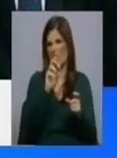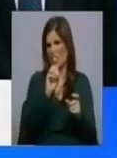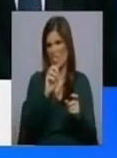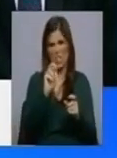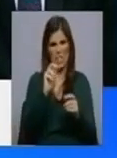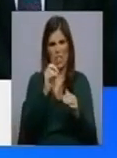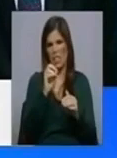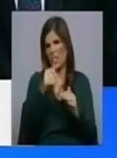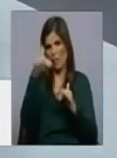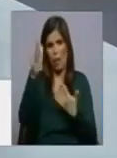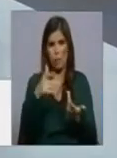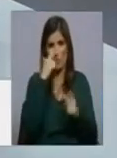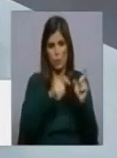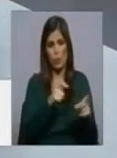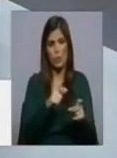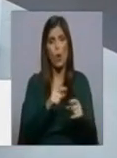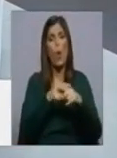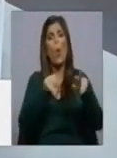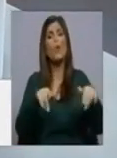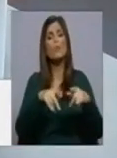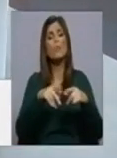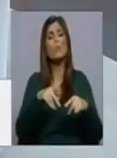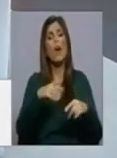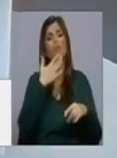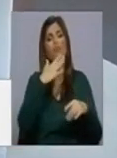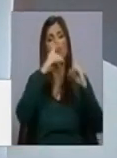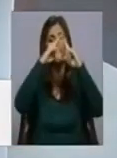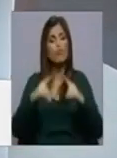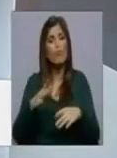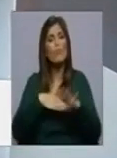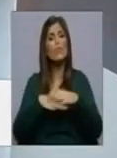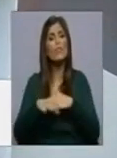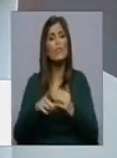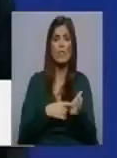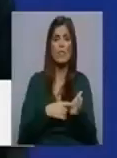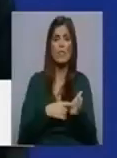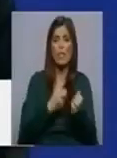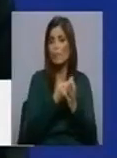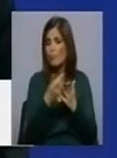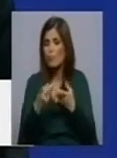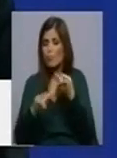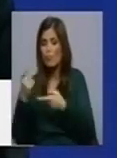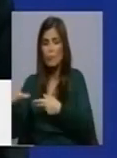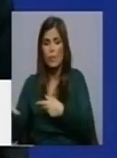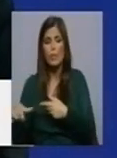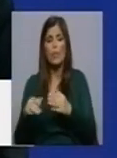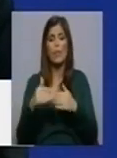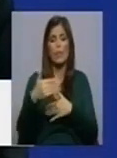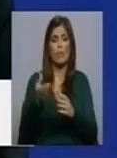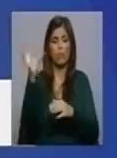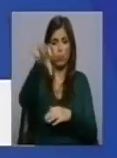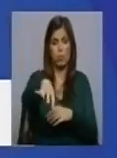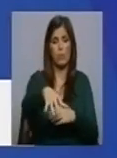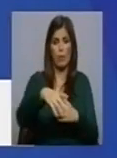propósito do hospital de campanha, porquê é sentiu necessidade de avançar sozinho para a realização de testes em massa e da instalação de um hospital de campanha no